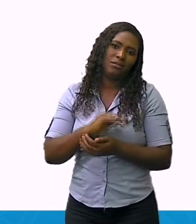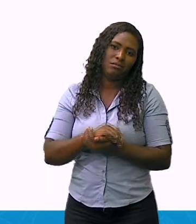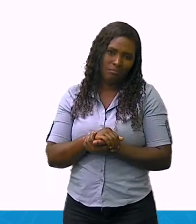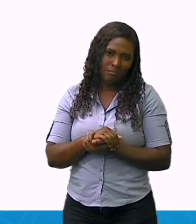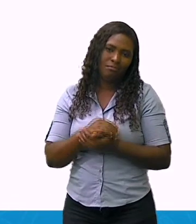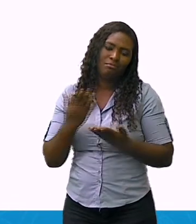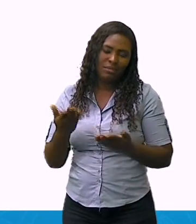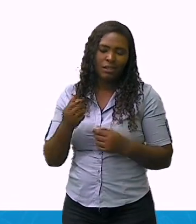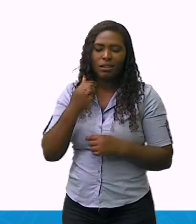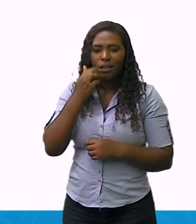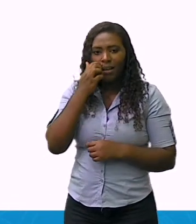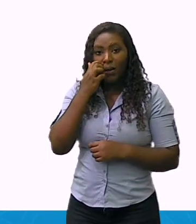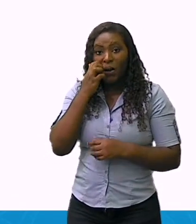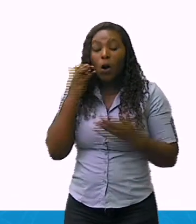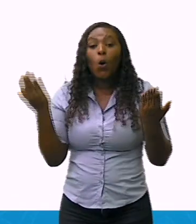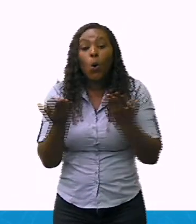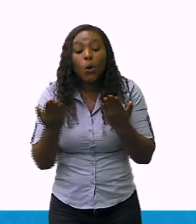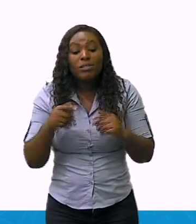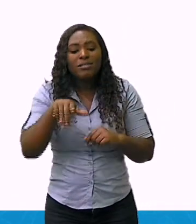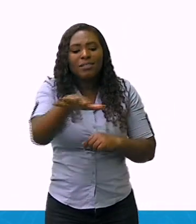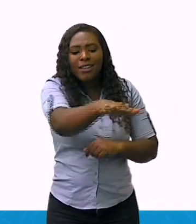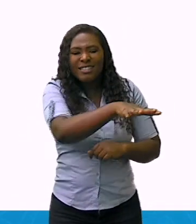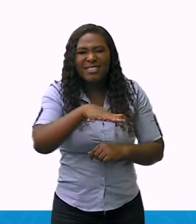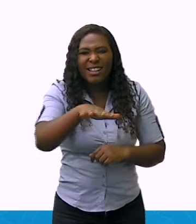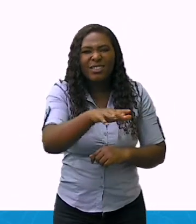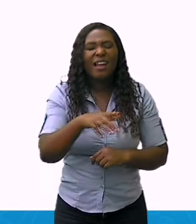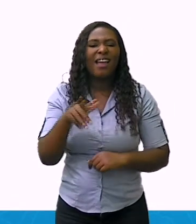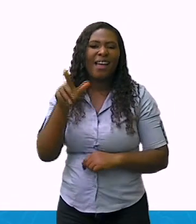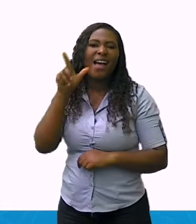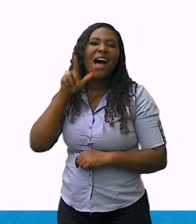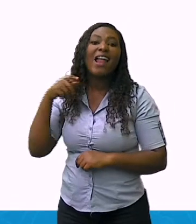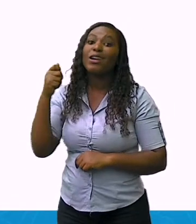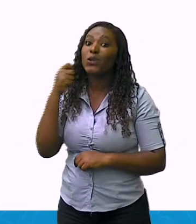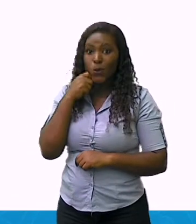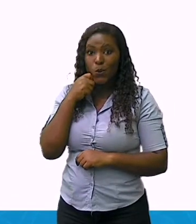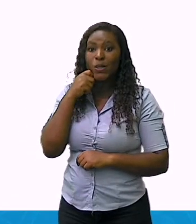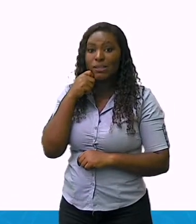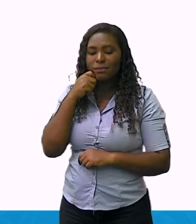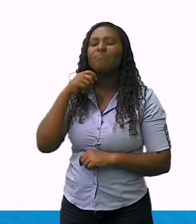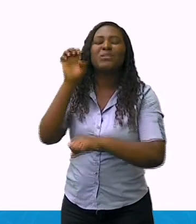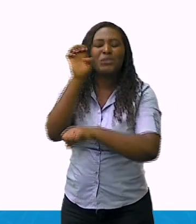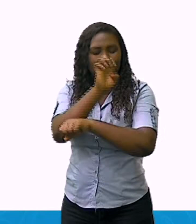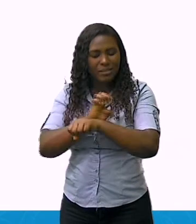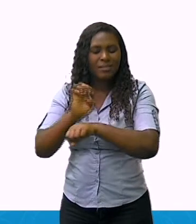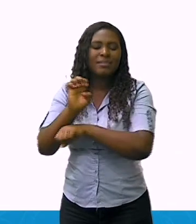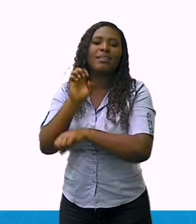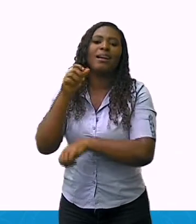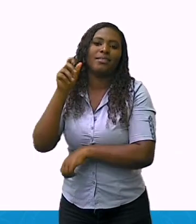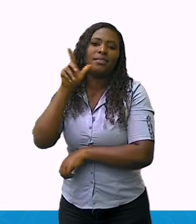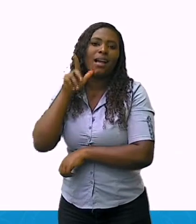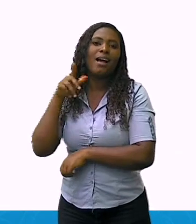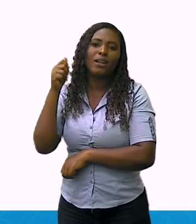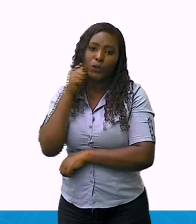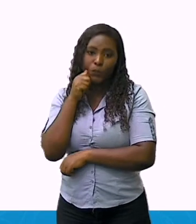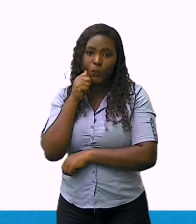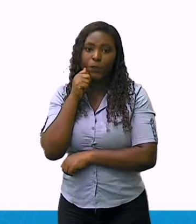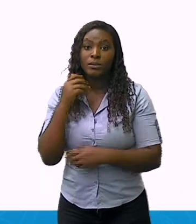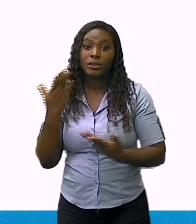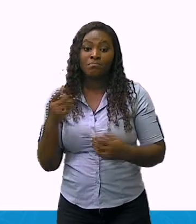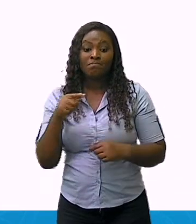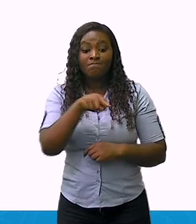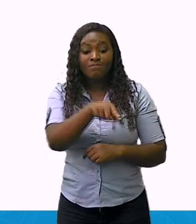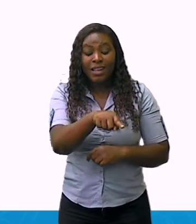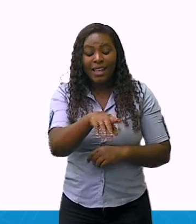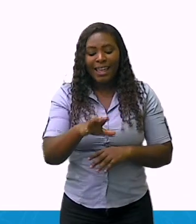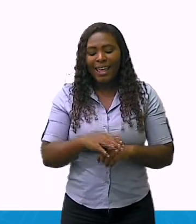O nome deste quilombo, Palmares, é e representa uma resistência